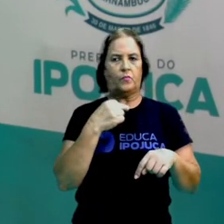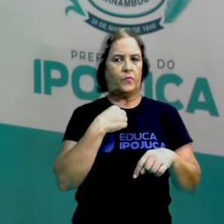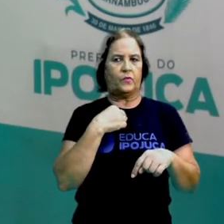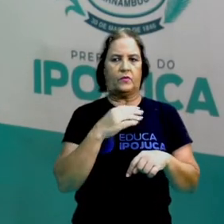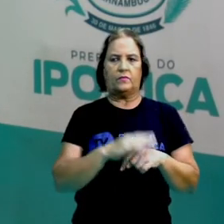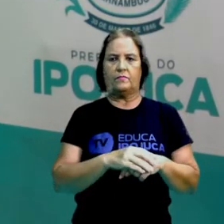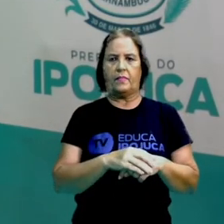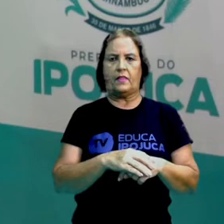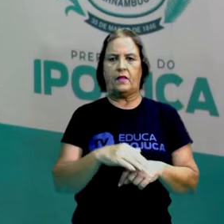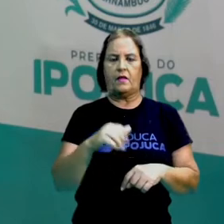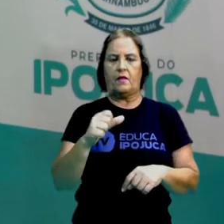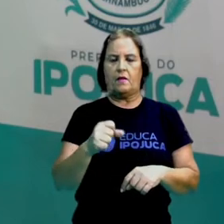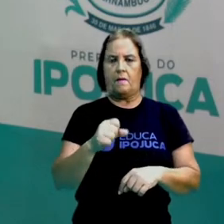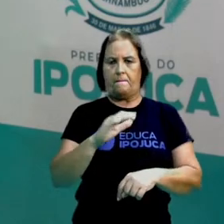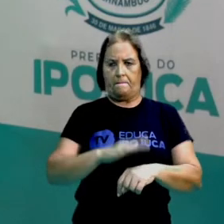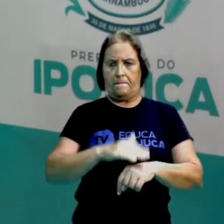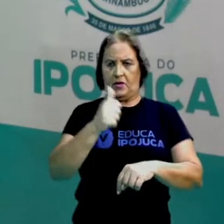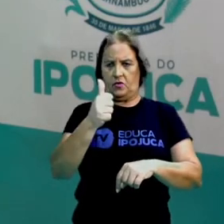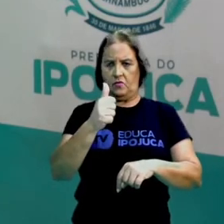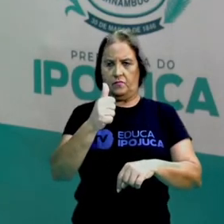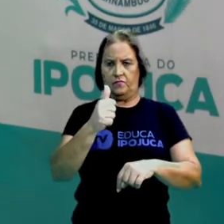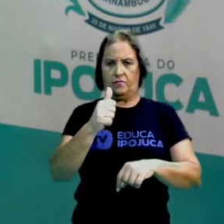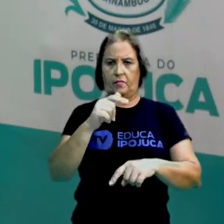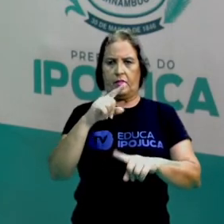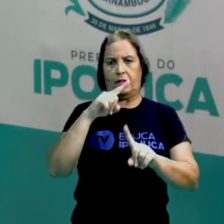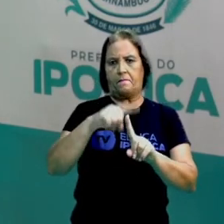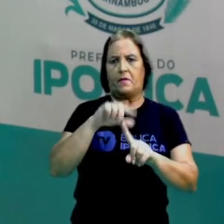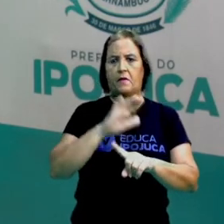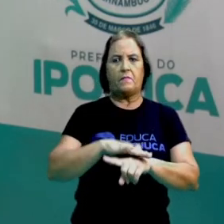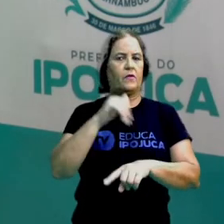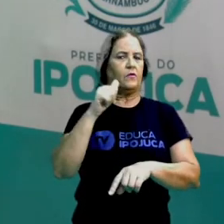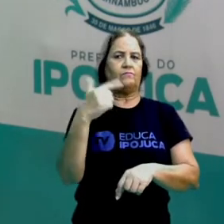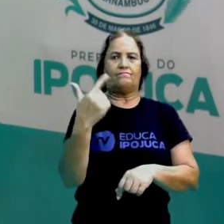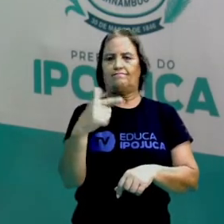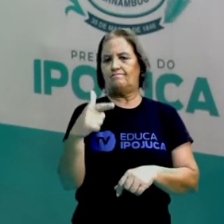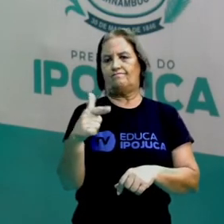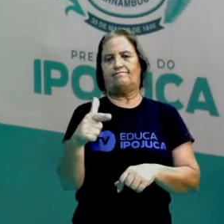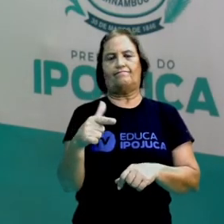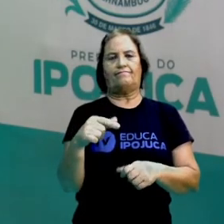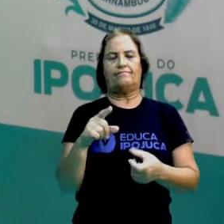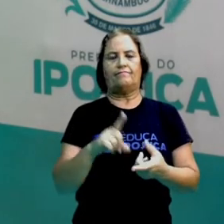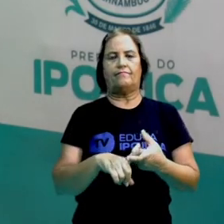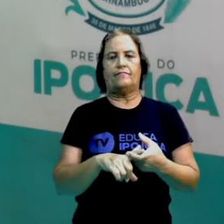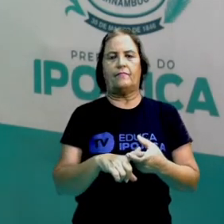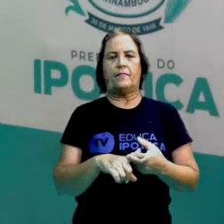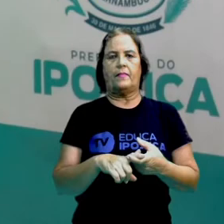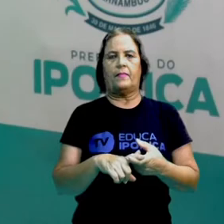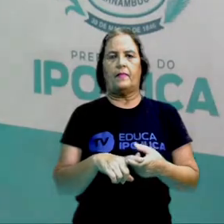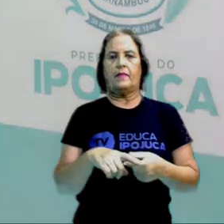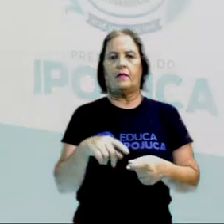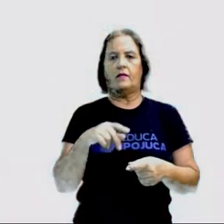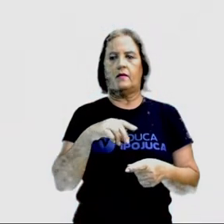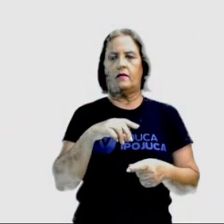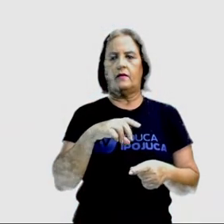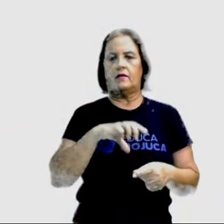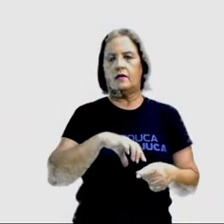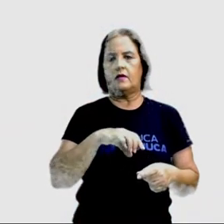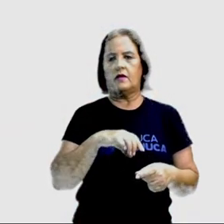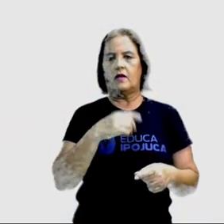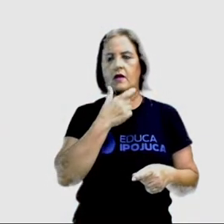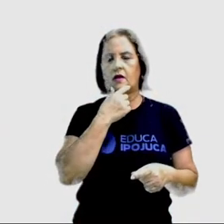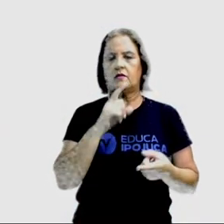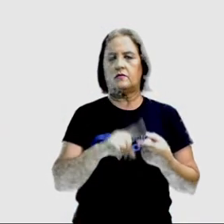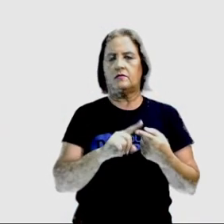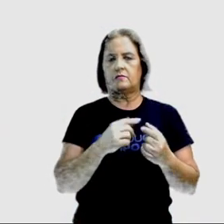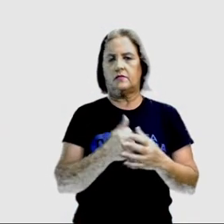melhor. Não existe mais melhor. Pronto. É assim que funciona em inglês também. Para o bad, eu vou utilizar o the worst.